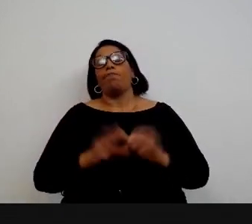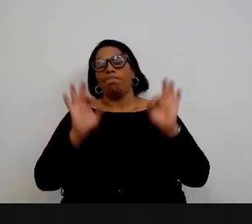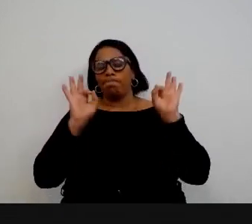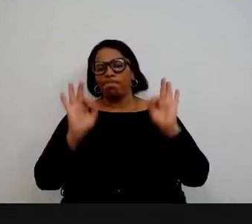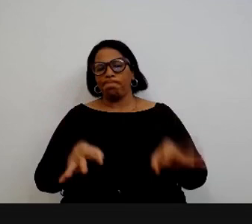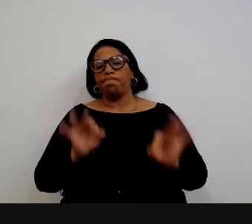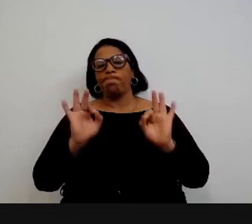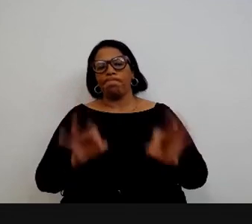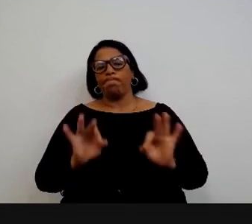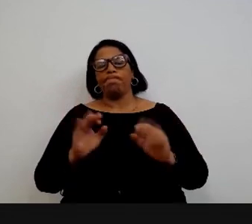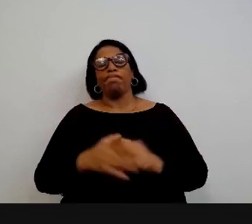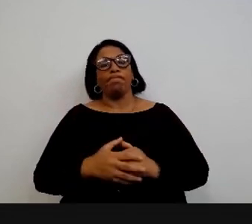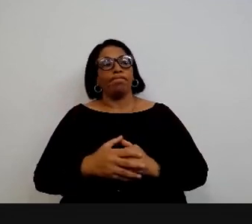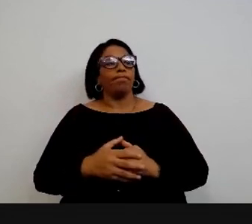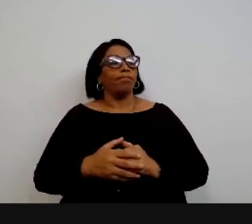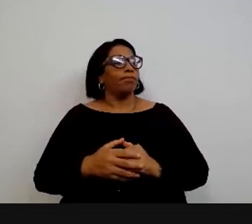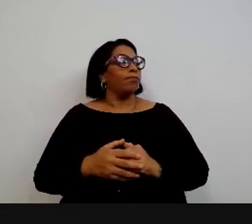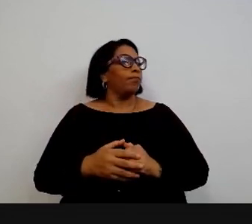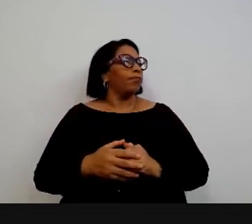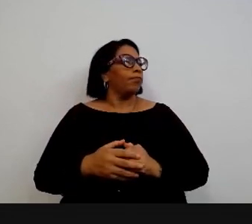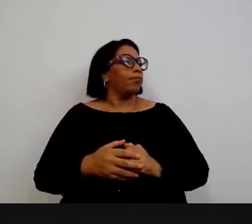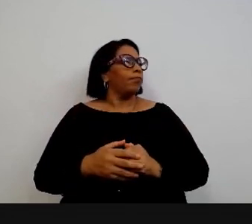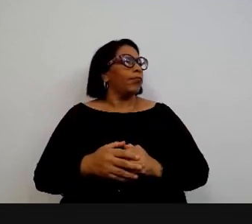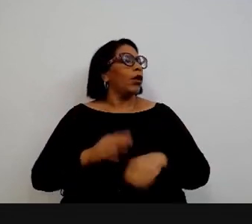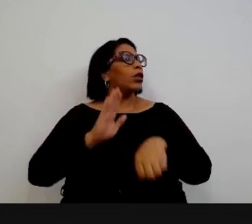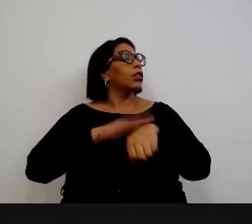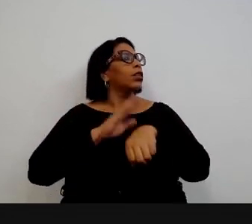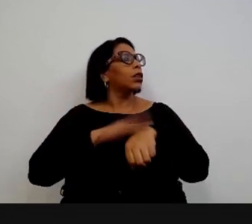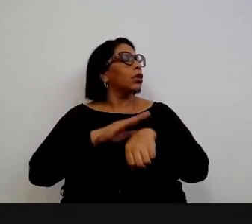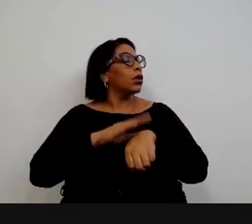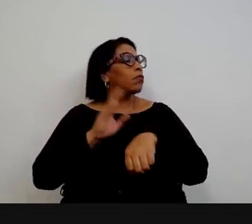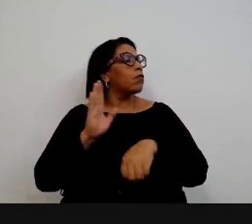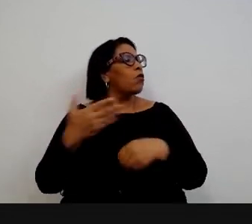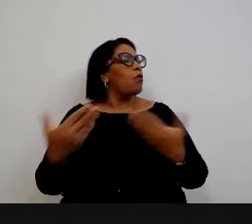perfeito eu queria só confirmar o nosso tempo